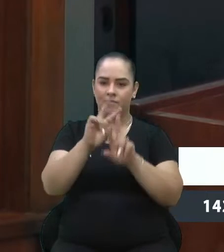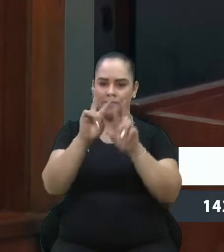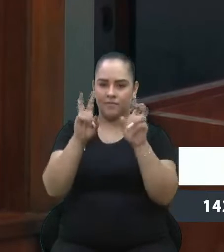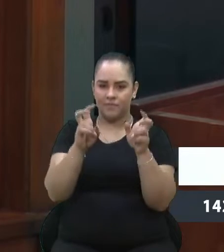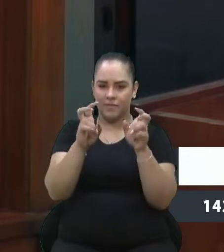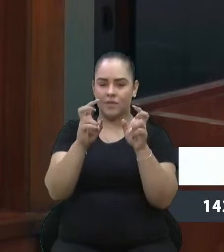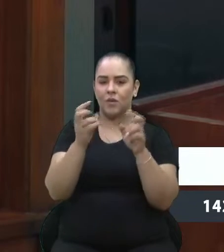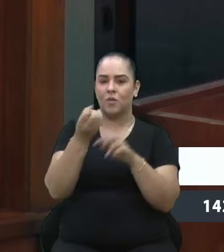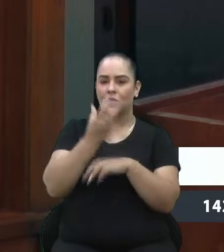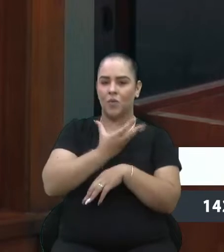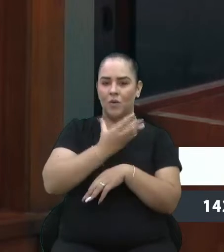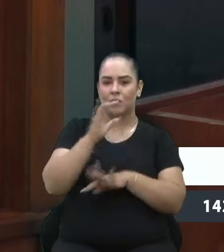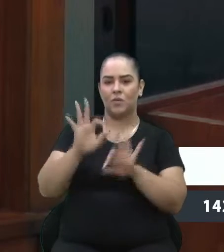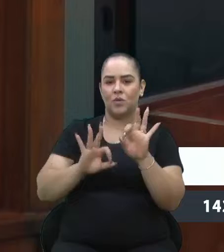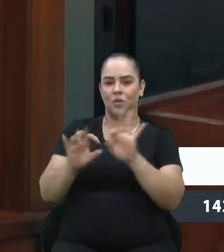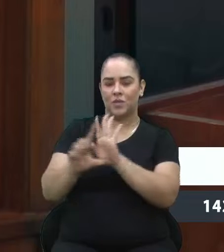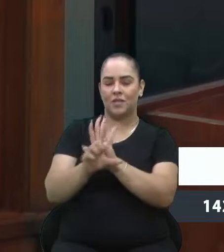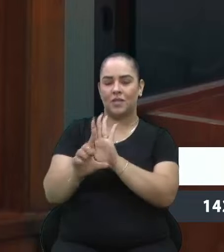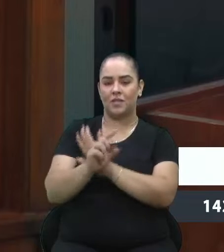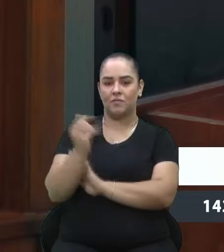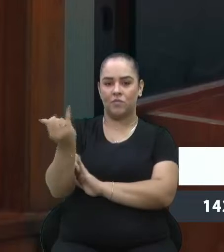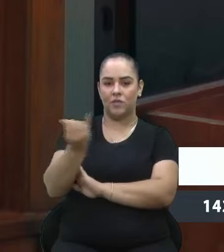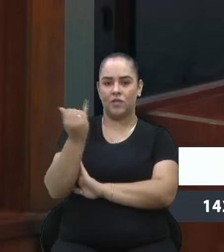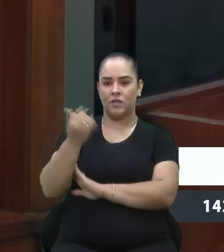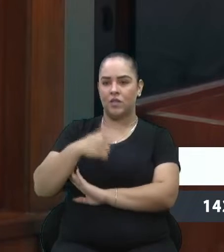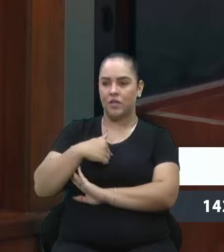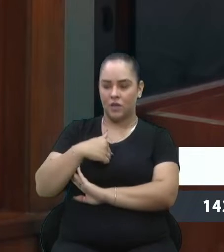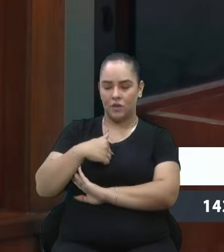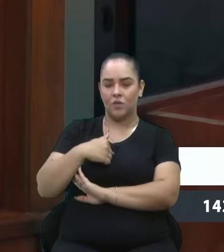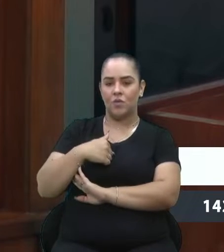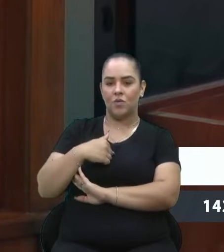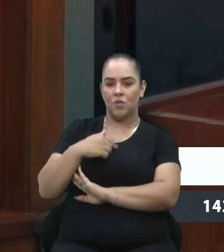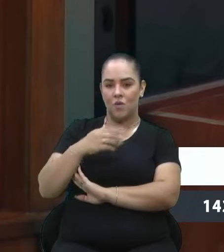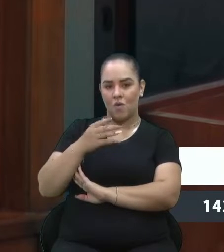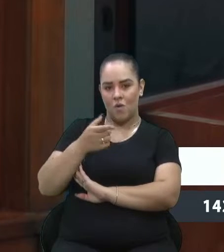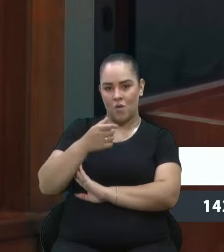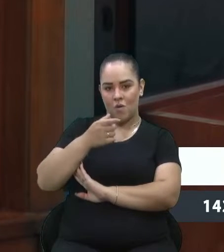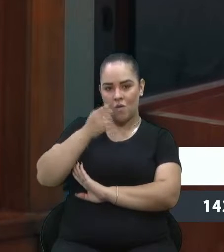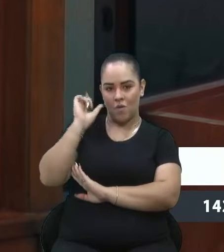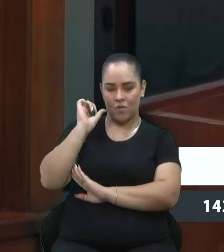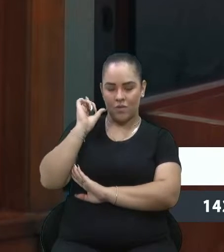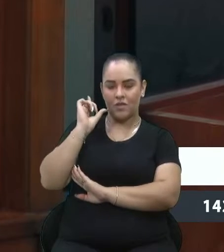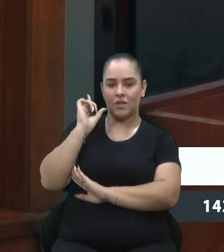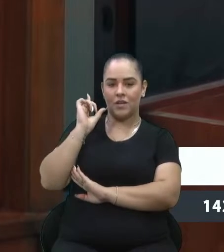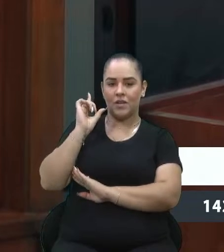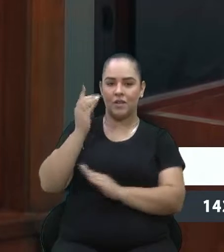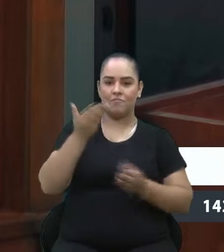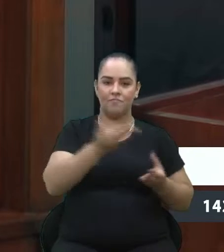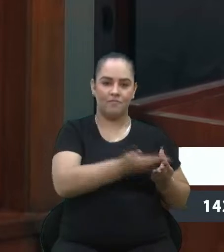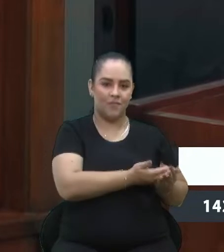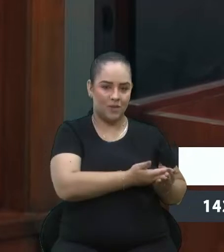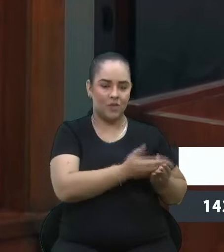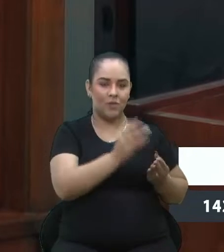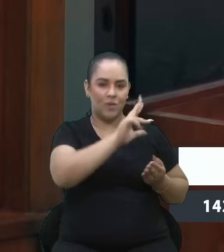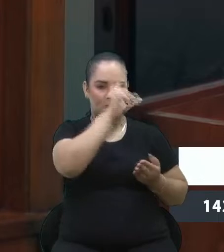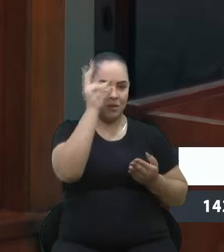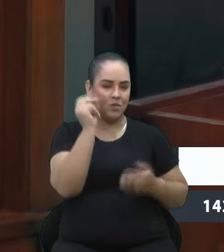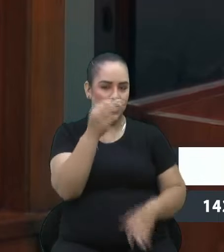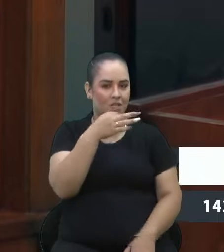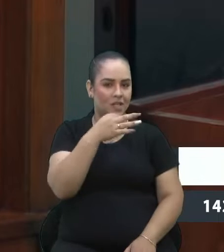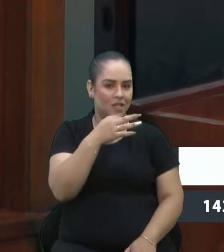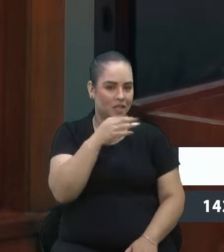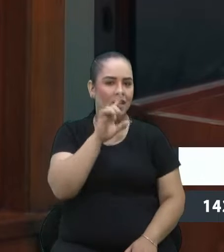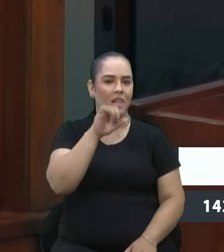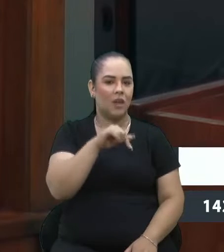boa, um projeto de lei importante que protocolei ontem no município de Caxias do Sul e que vem a calhar com o momento que